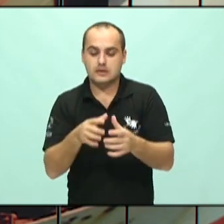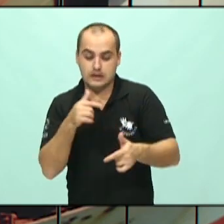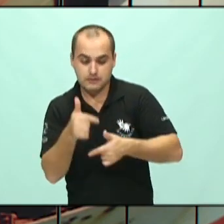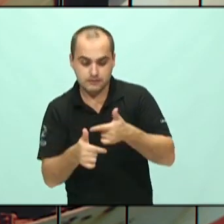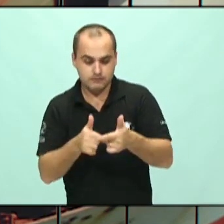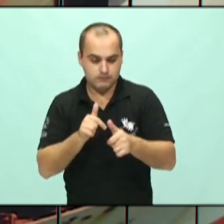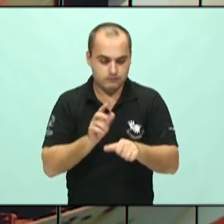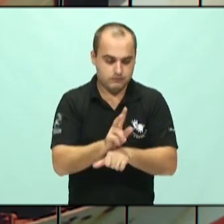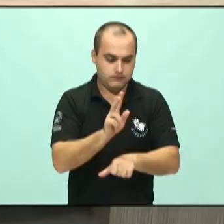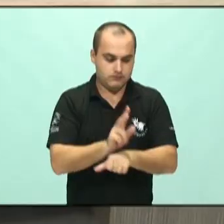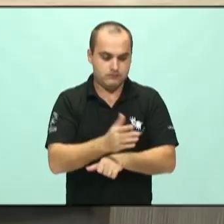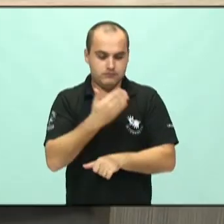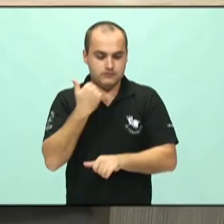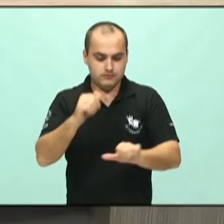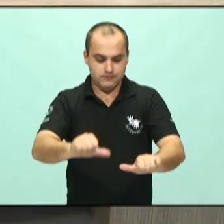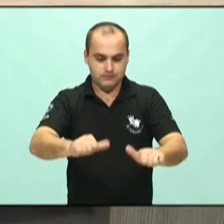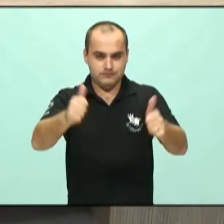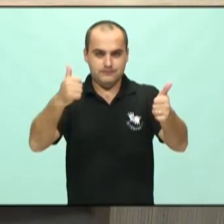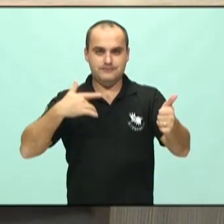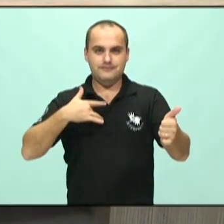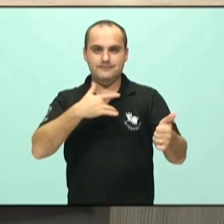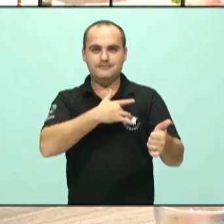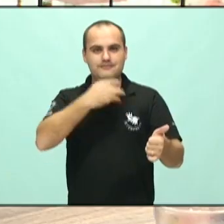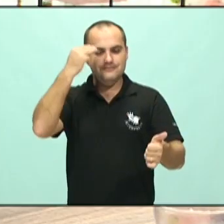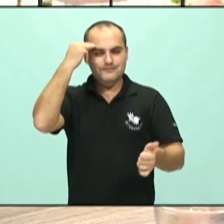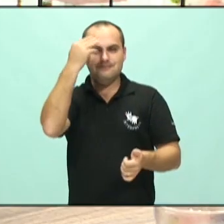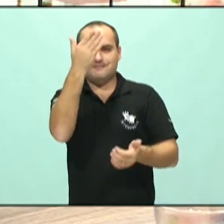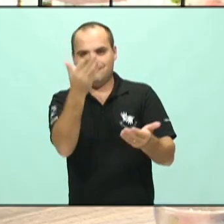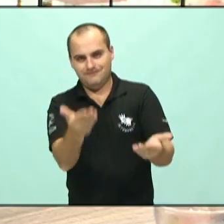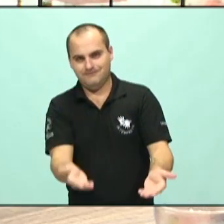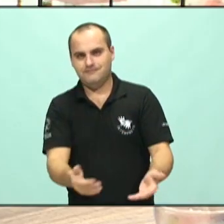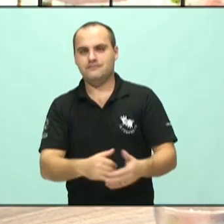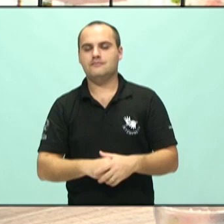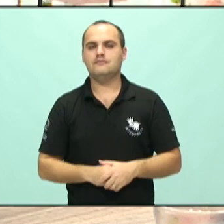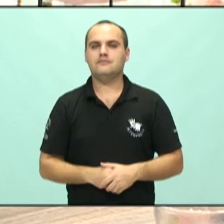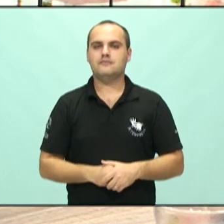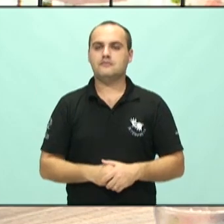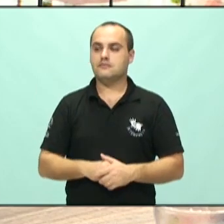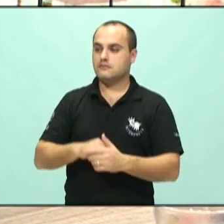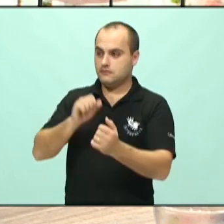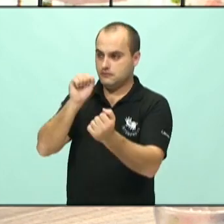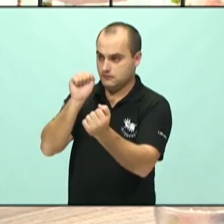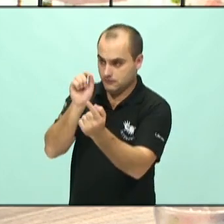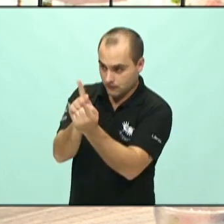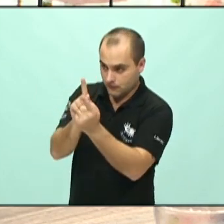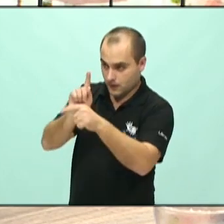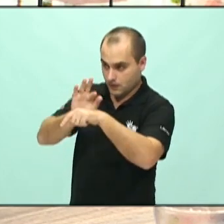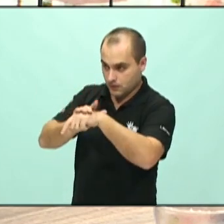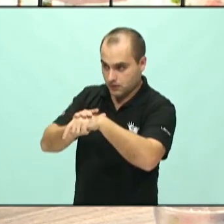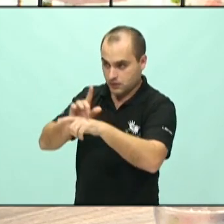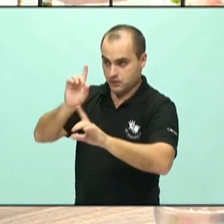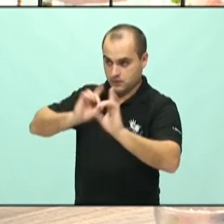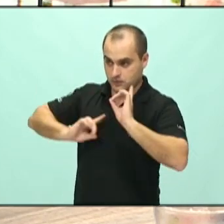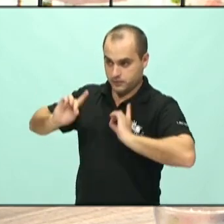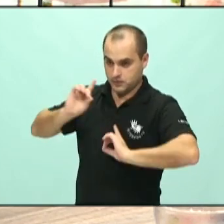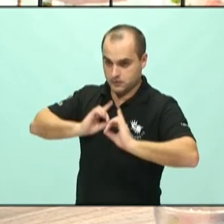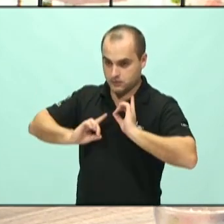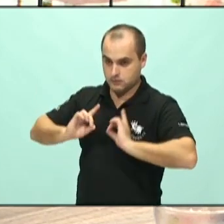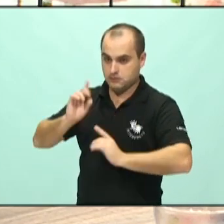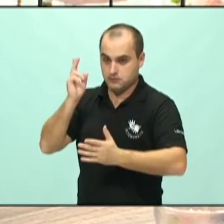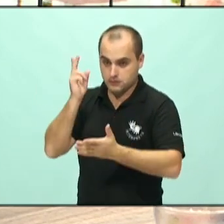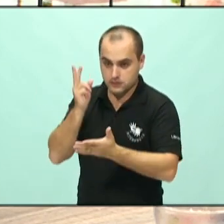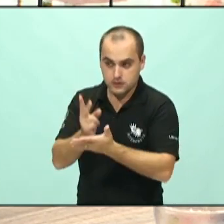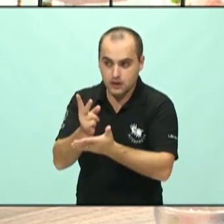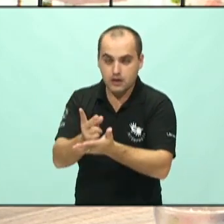para melhorar a saúde mental dessa pessoa. Doutor, o diagnóstico de depressão geralmente está associado a